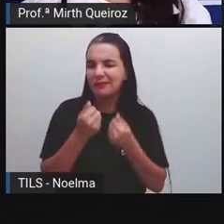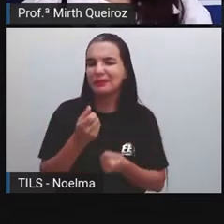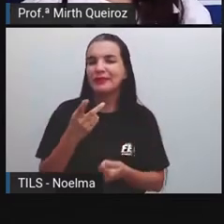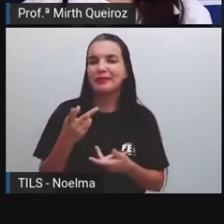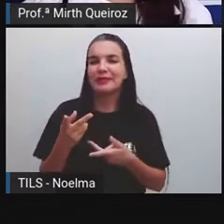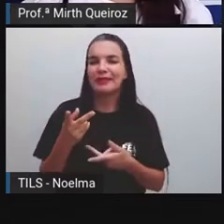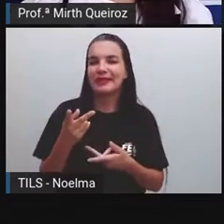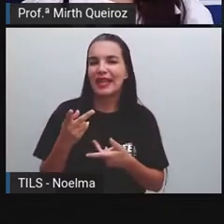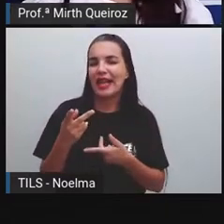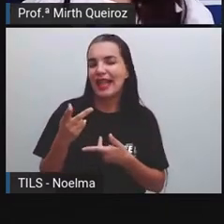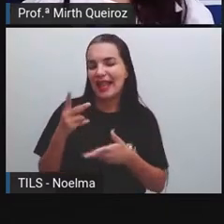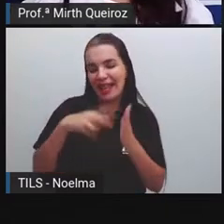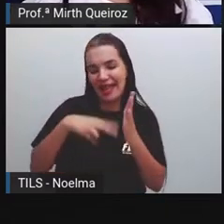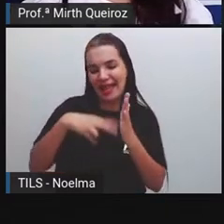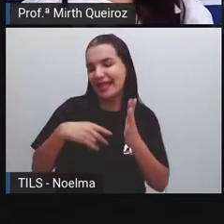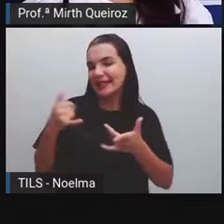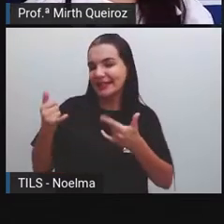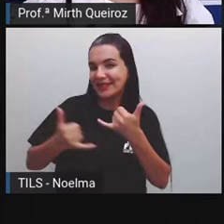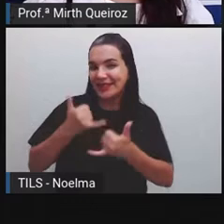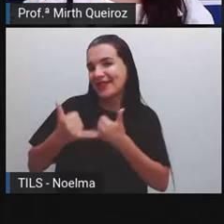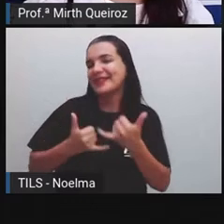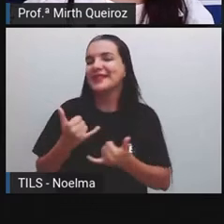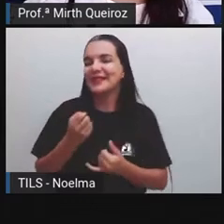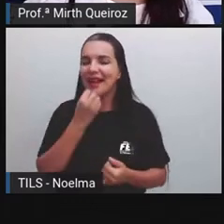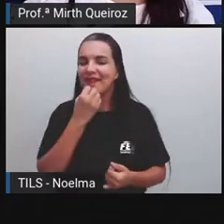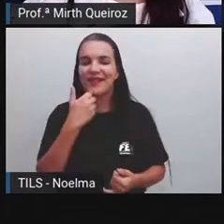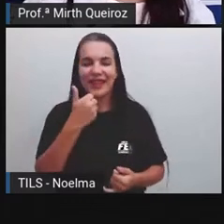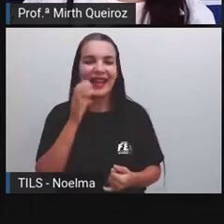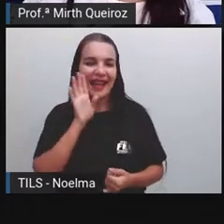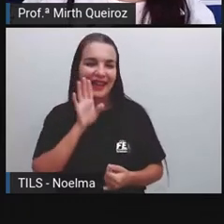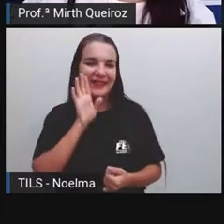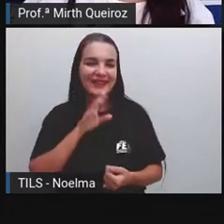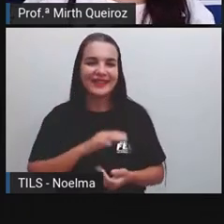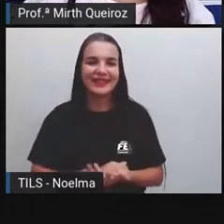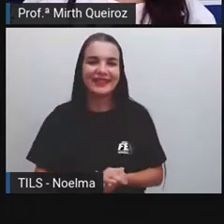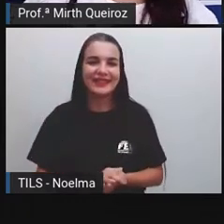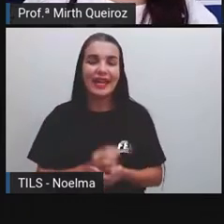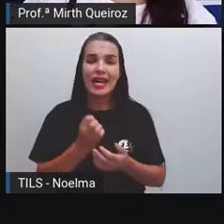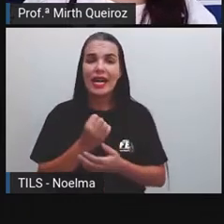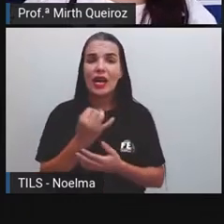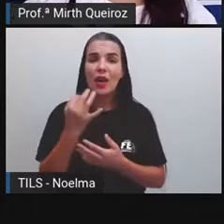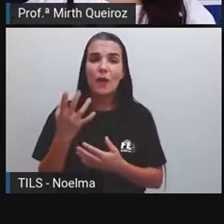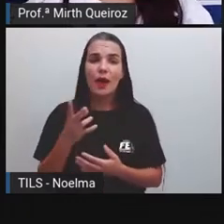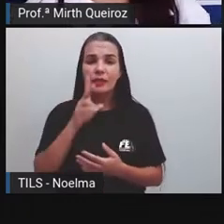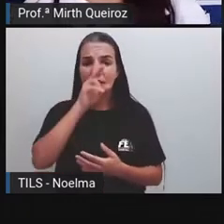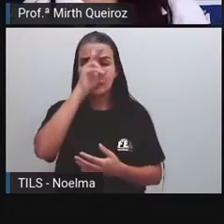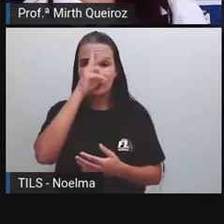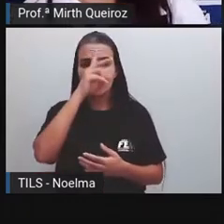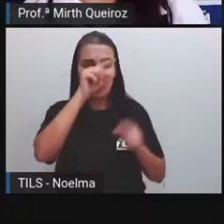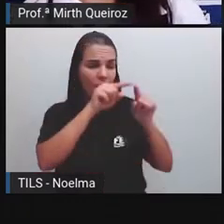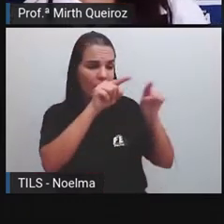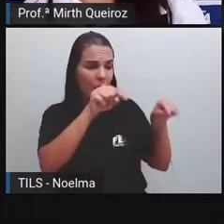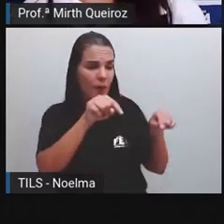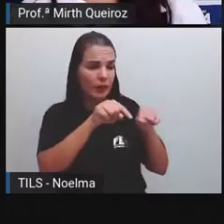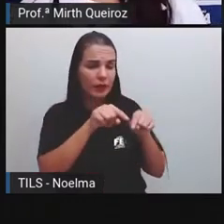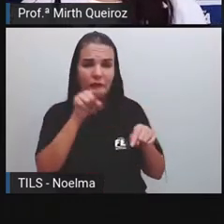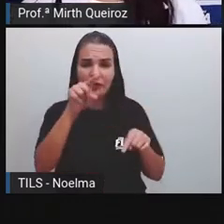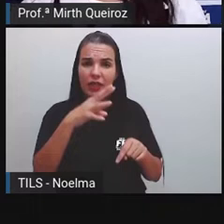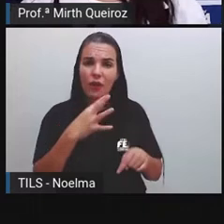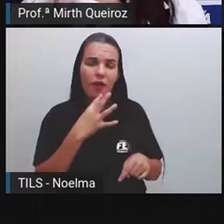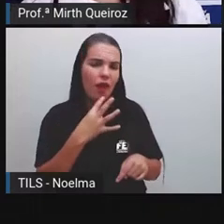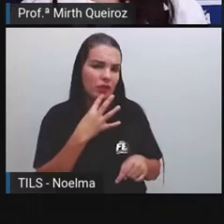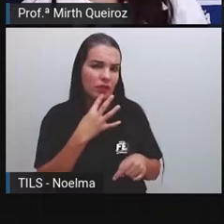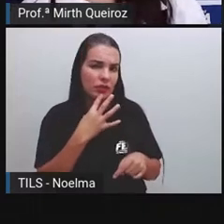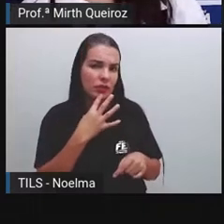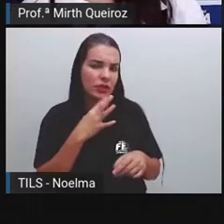divertido aí de realizar uma leitura, certo? Quais as histórias em quadrinhos que vocês conhecem? E aí,